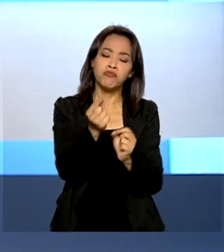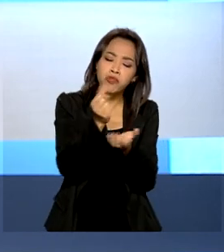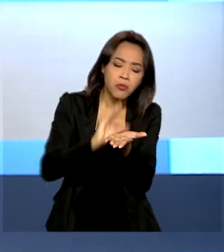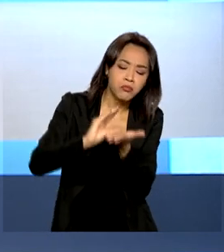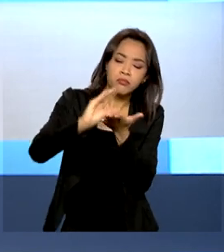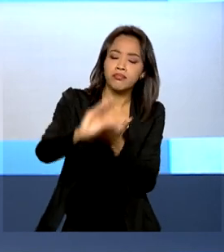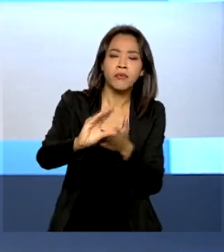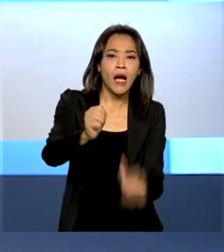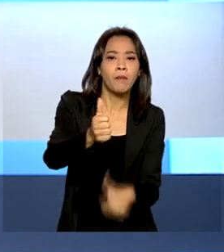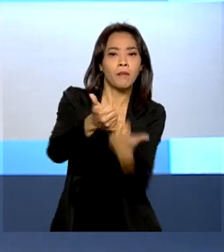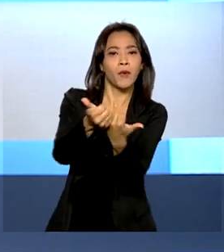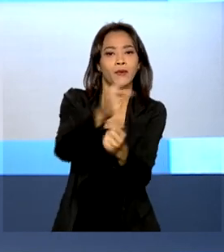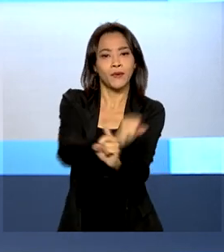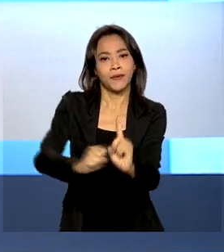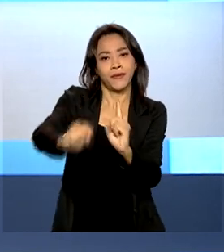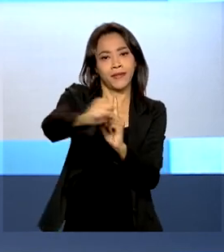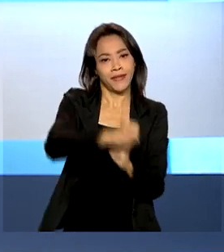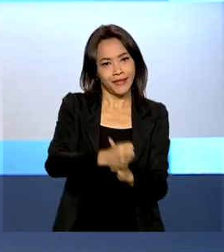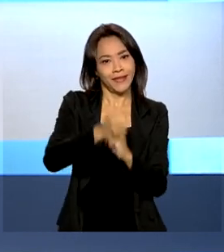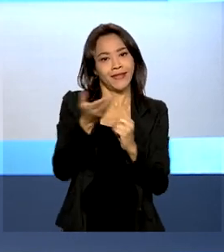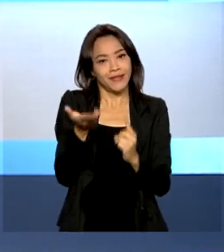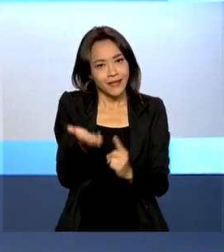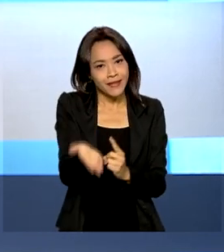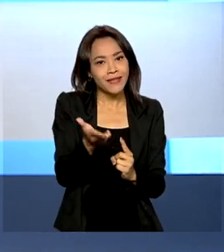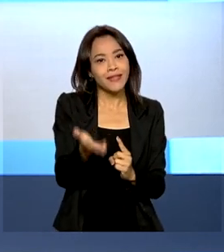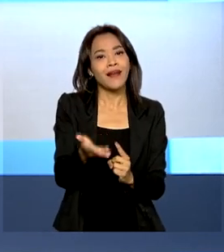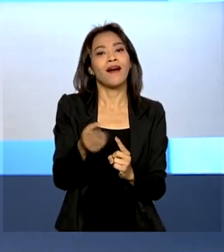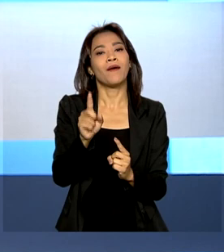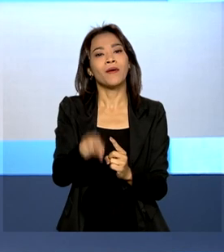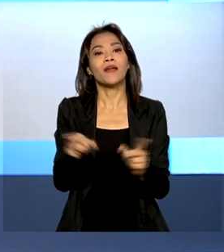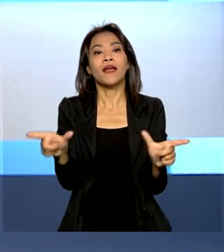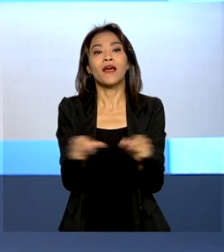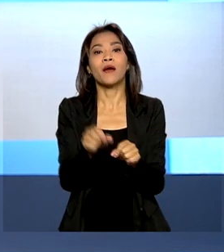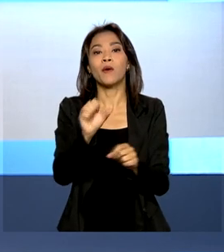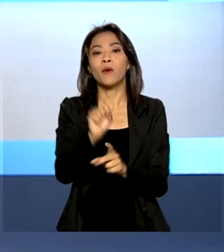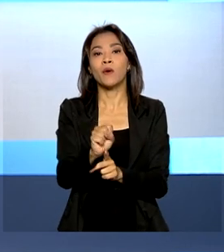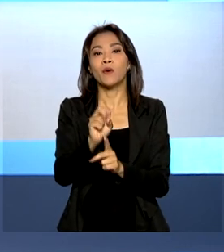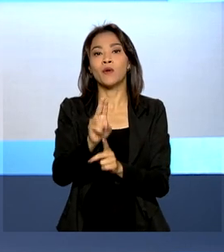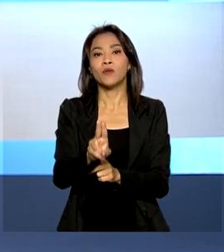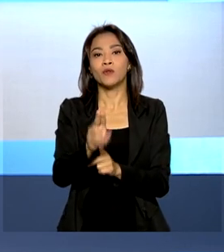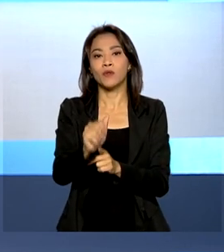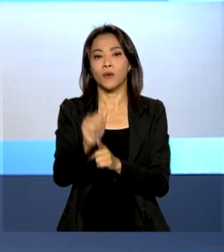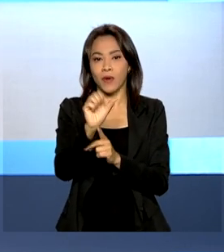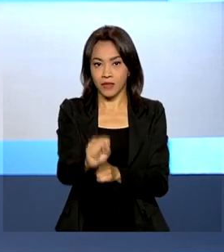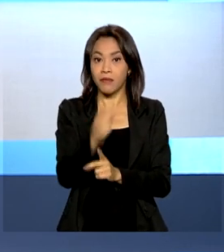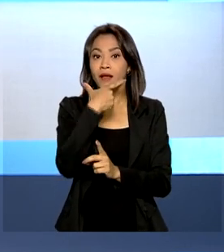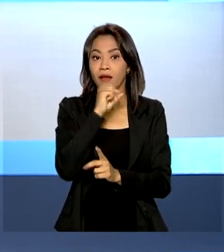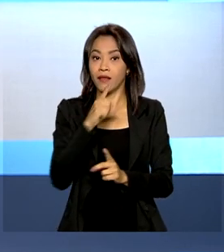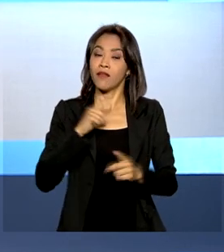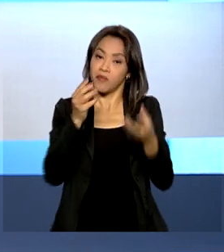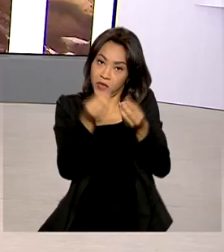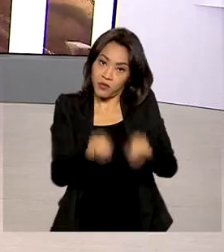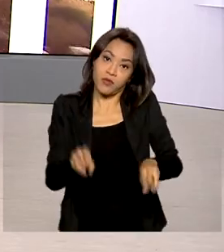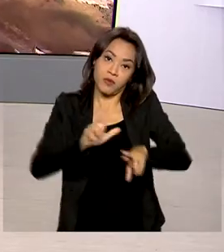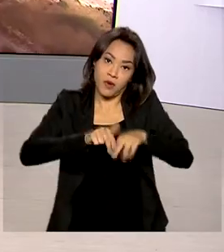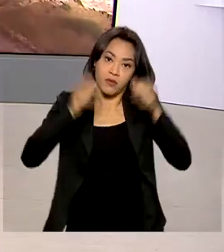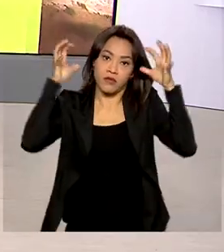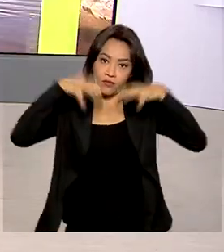proteção social no âmbito do Sistema Único de Assistência Social para quem foi afetado pelas chuvas.